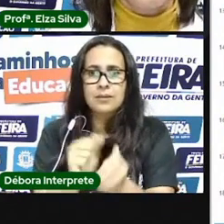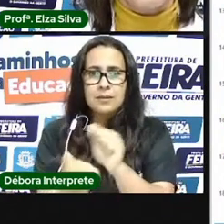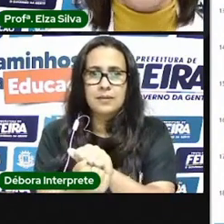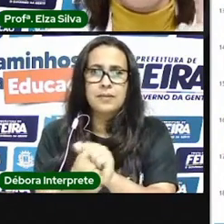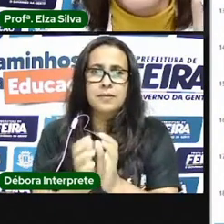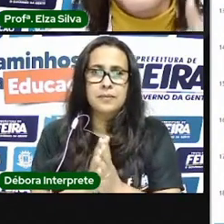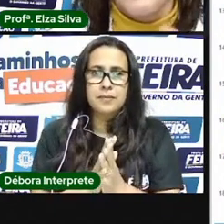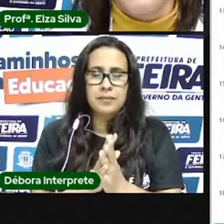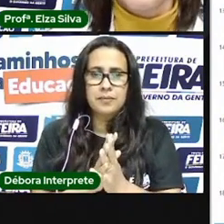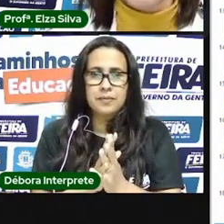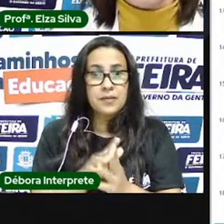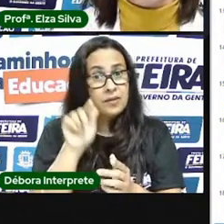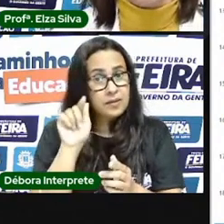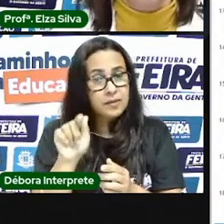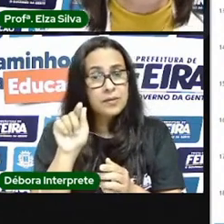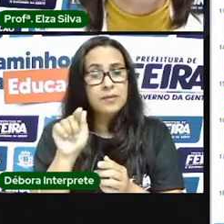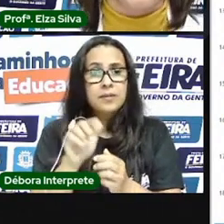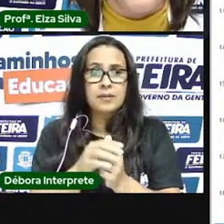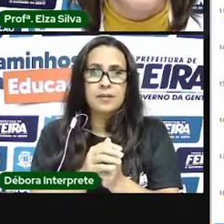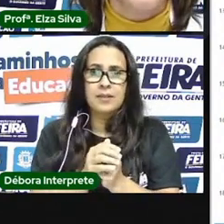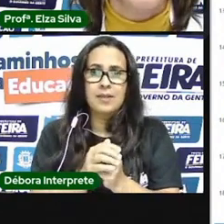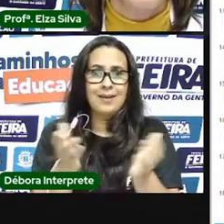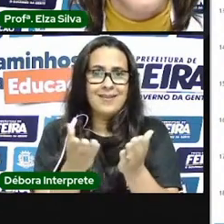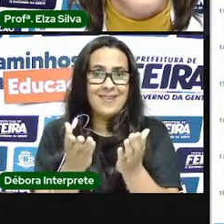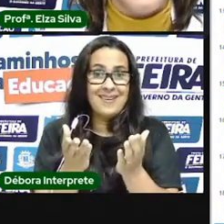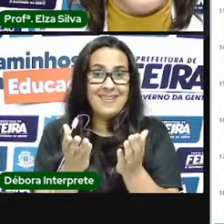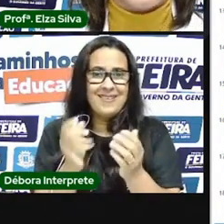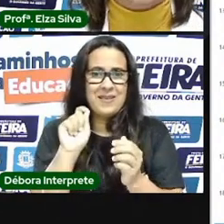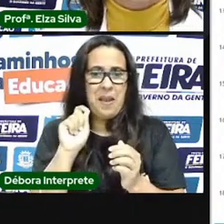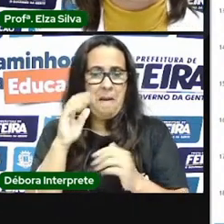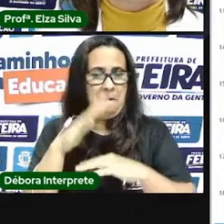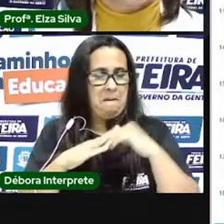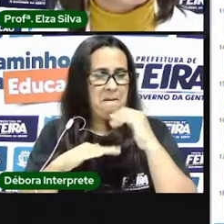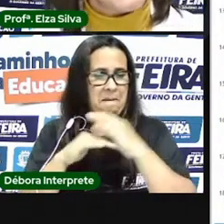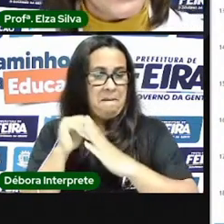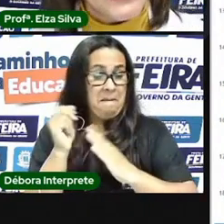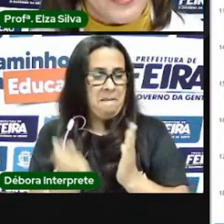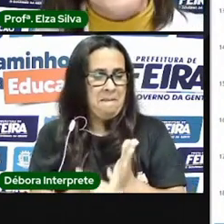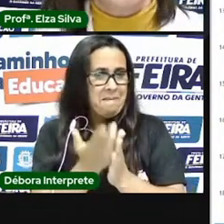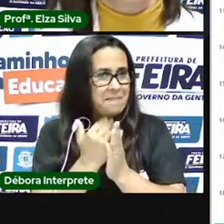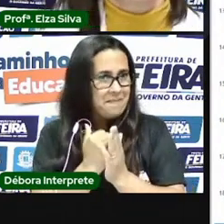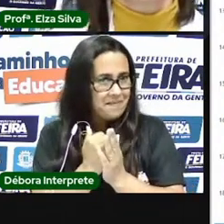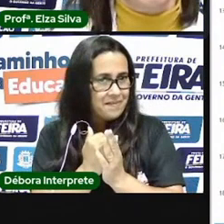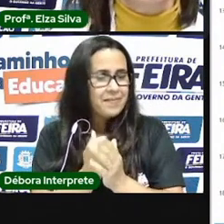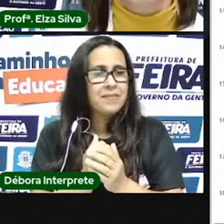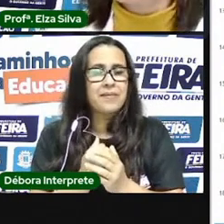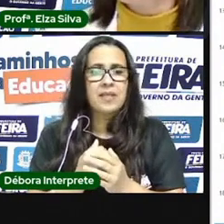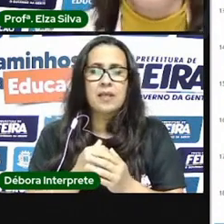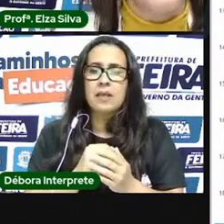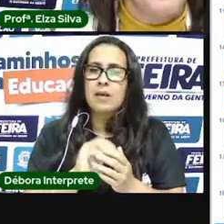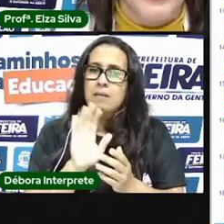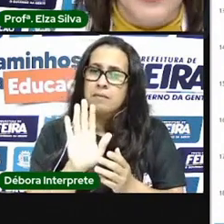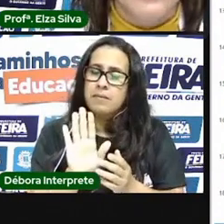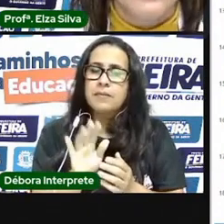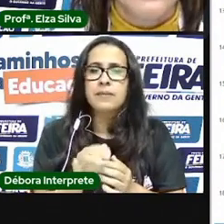então você agora será um pintor caso você não tenha acesso às mídias digitais isso